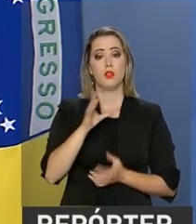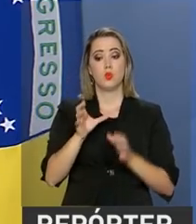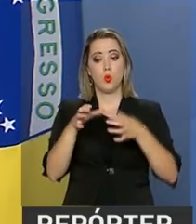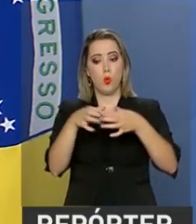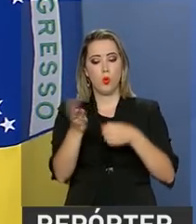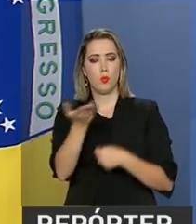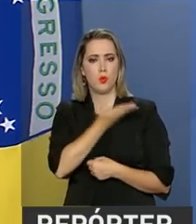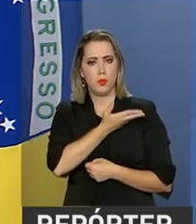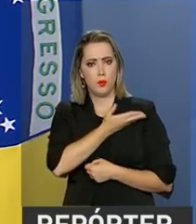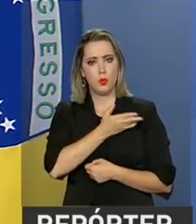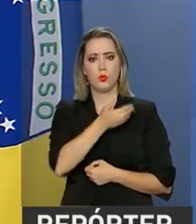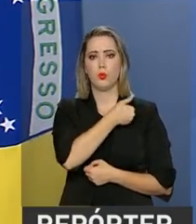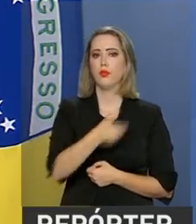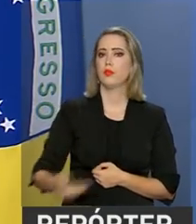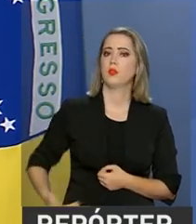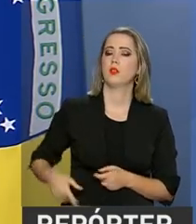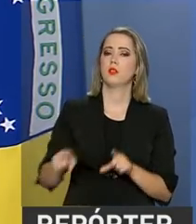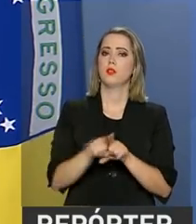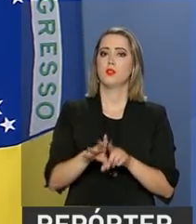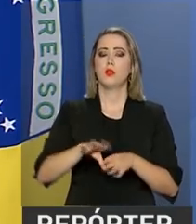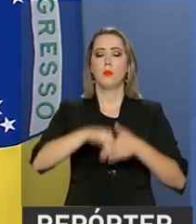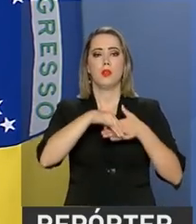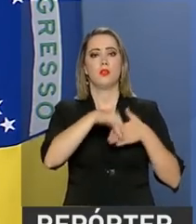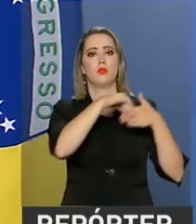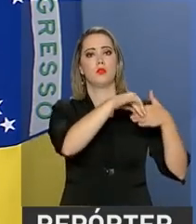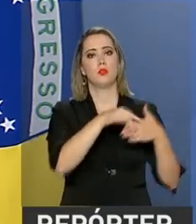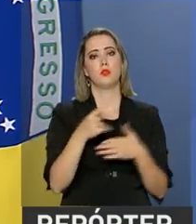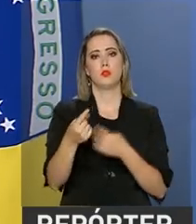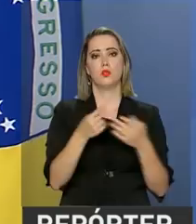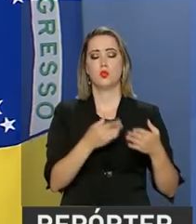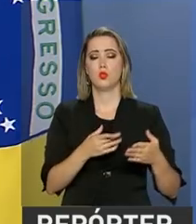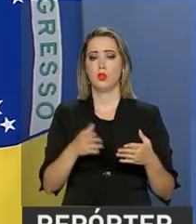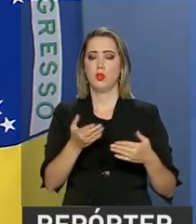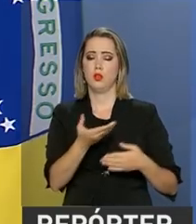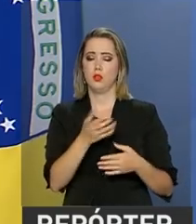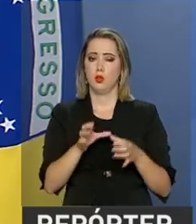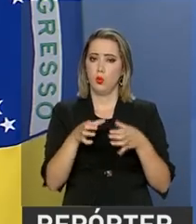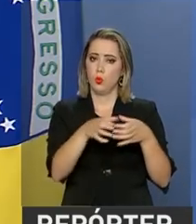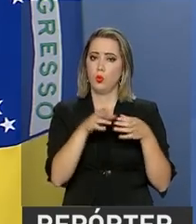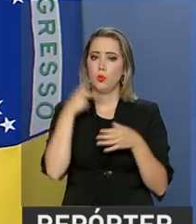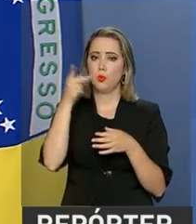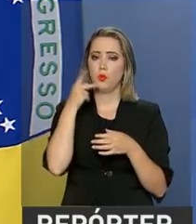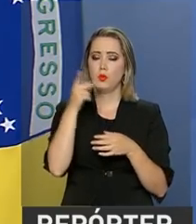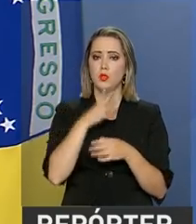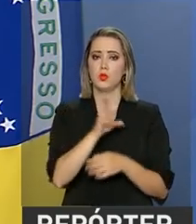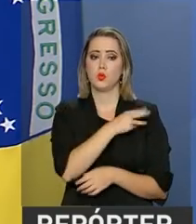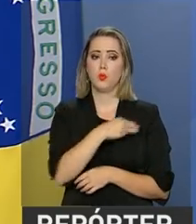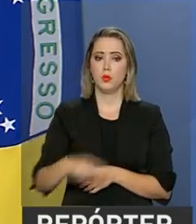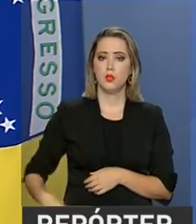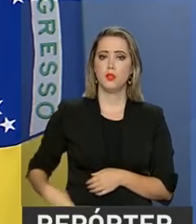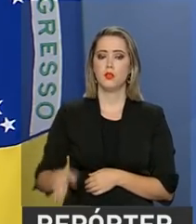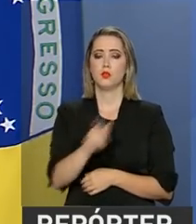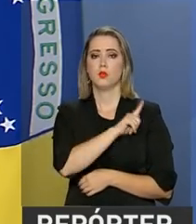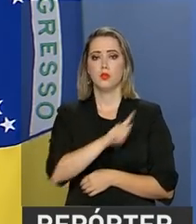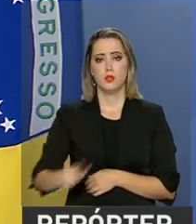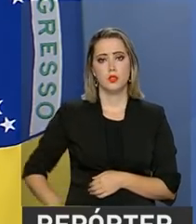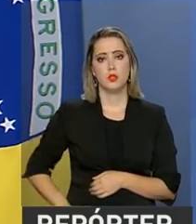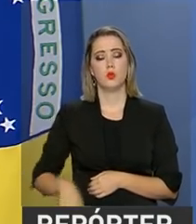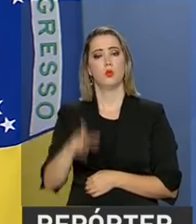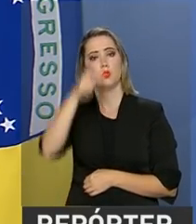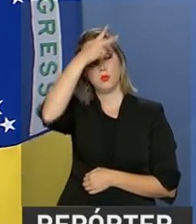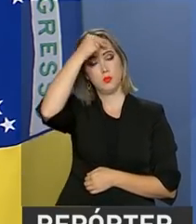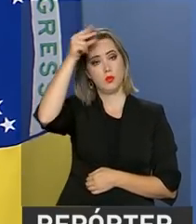apoio do governo e as lideranças partidárias, ministros de Estado, governadores, prefeitos